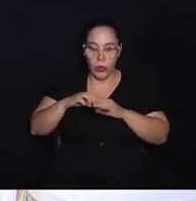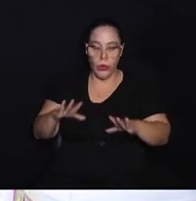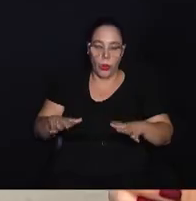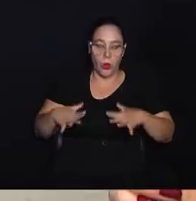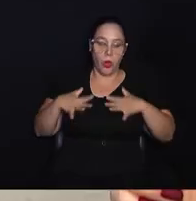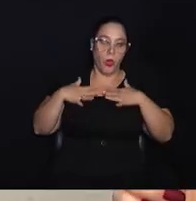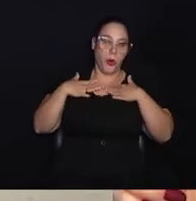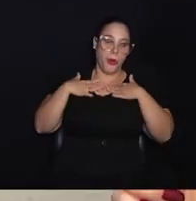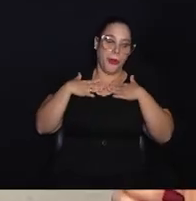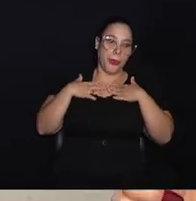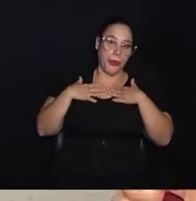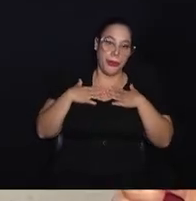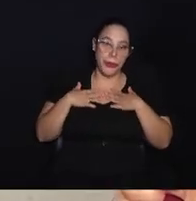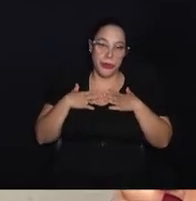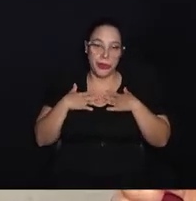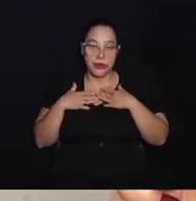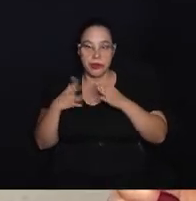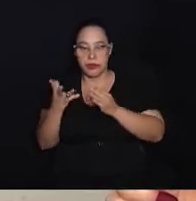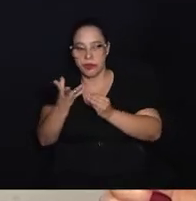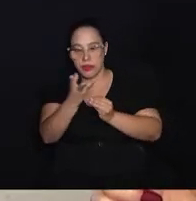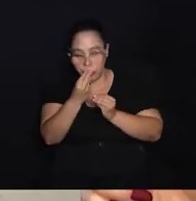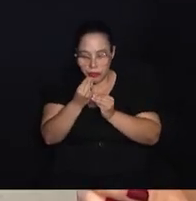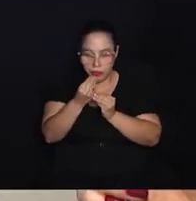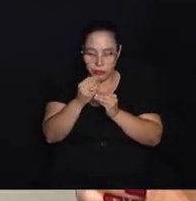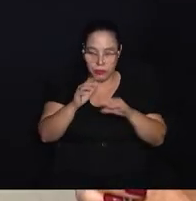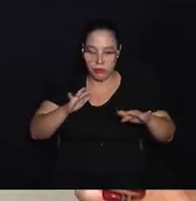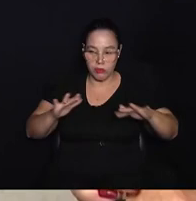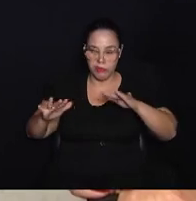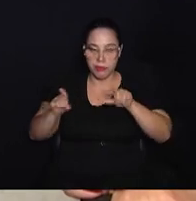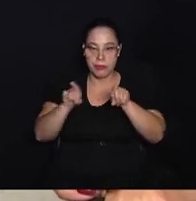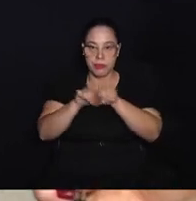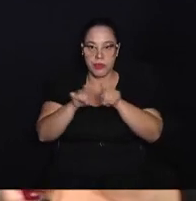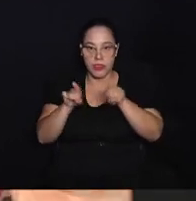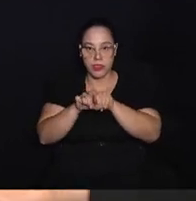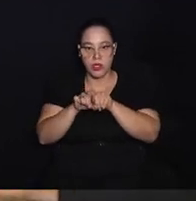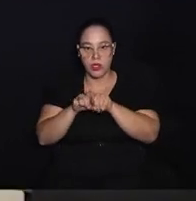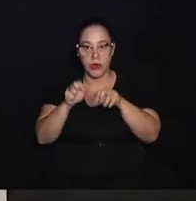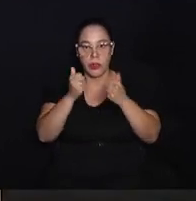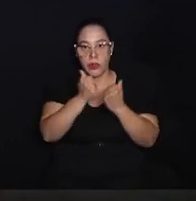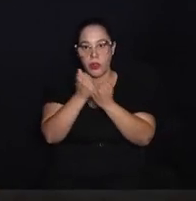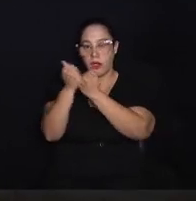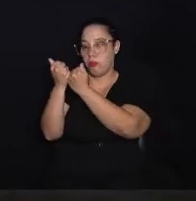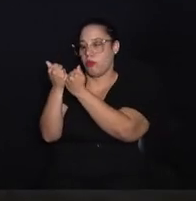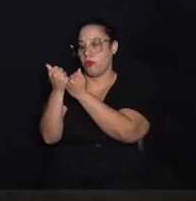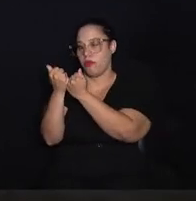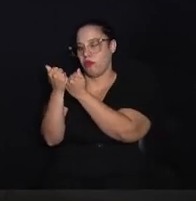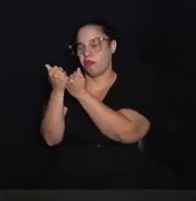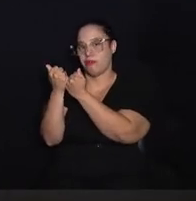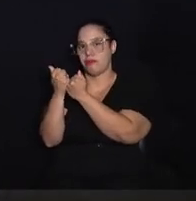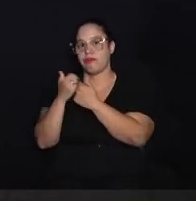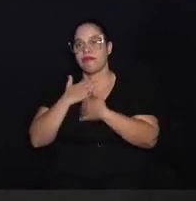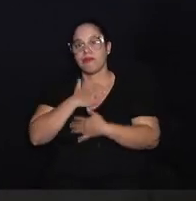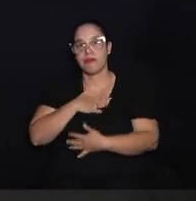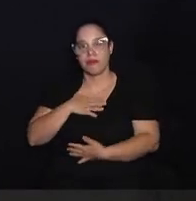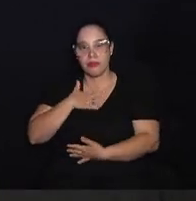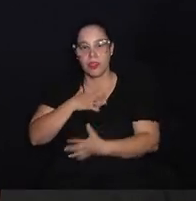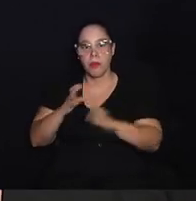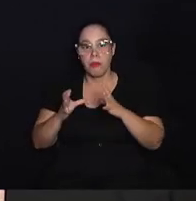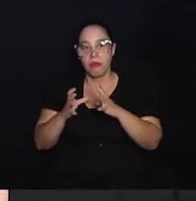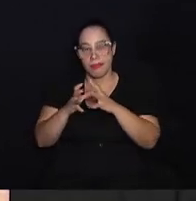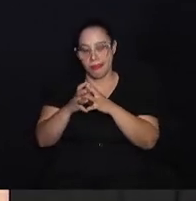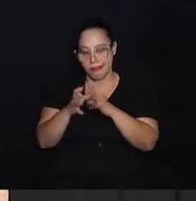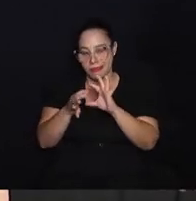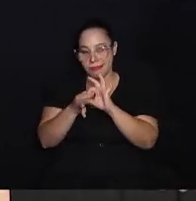dentro também. O momento da arte mágica é também um ponto de apoio mútuo. Bem gostoso, já que a gente é bem unida, né?